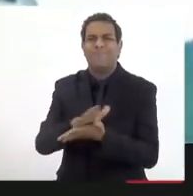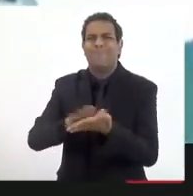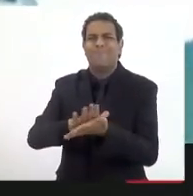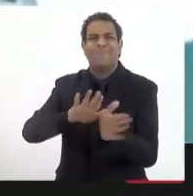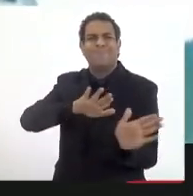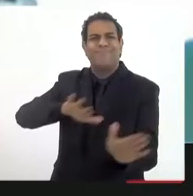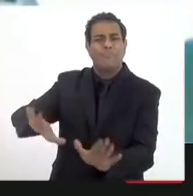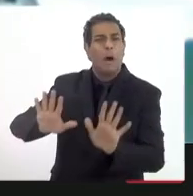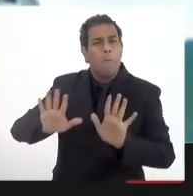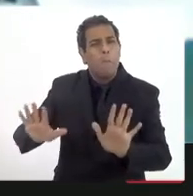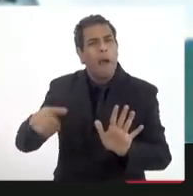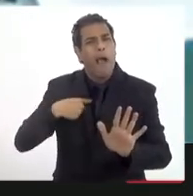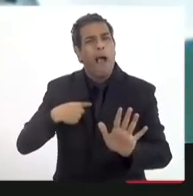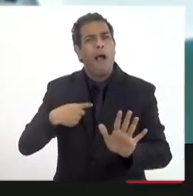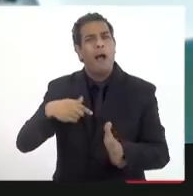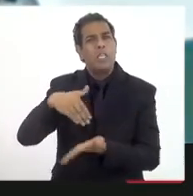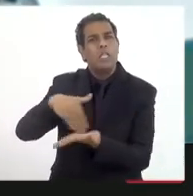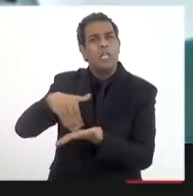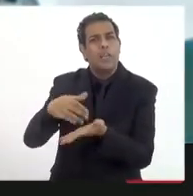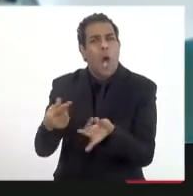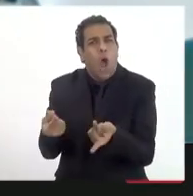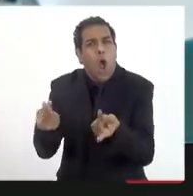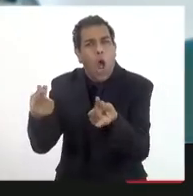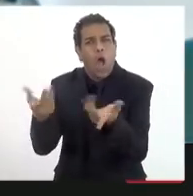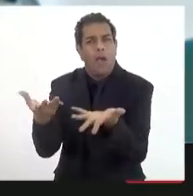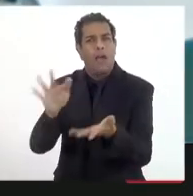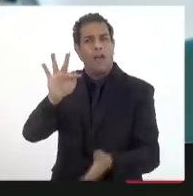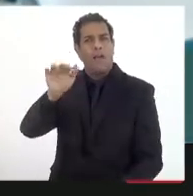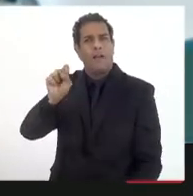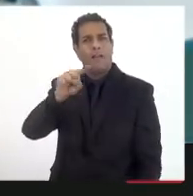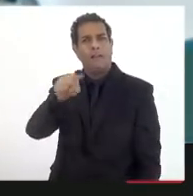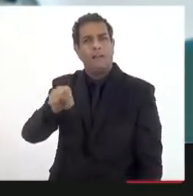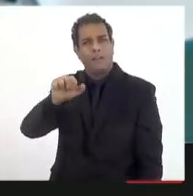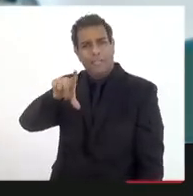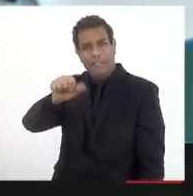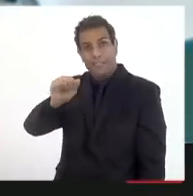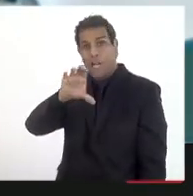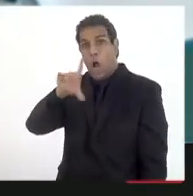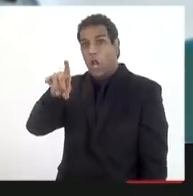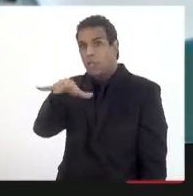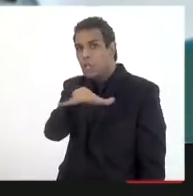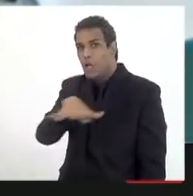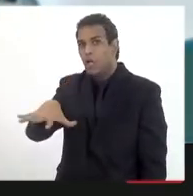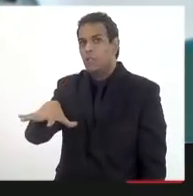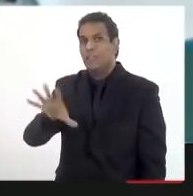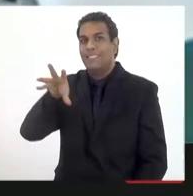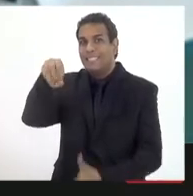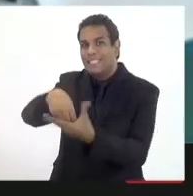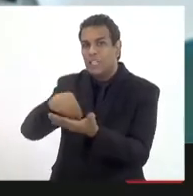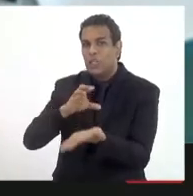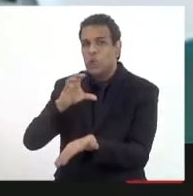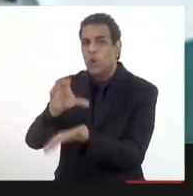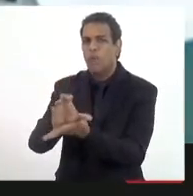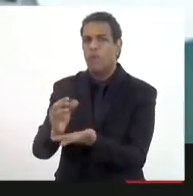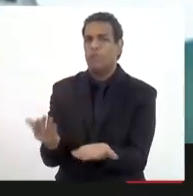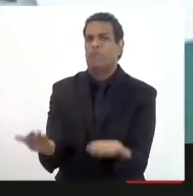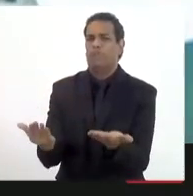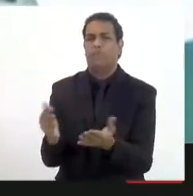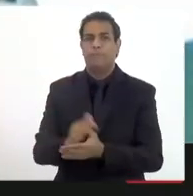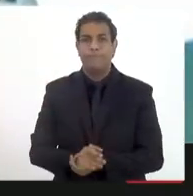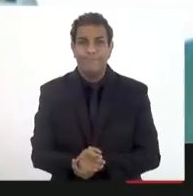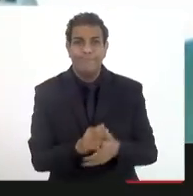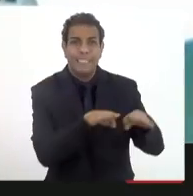Nada conta, mas eu acho que o Secretário de Fazenda como a coordenadora desse fundo cria uma contradição. Segundo, a palavra